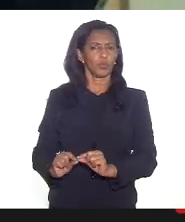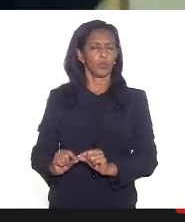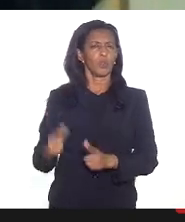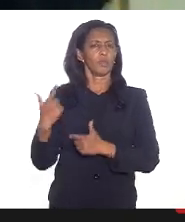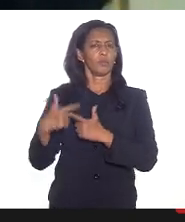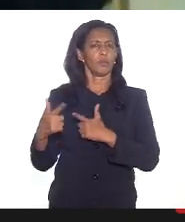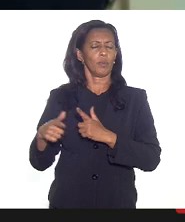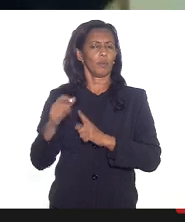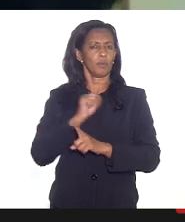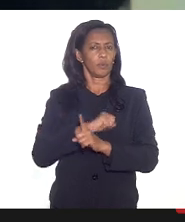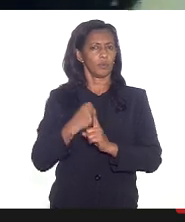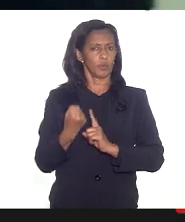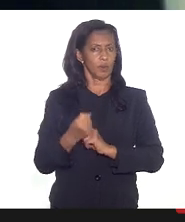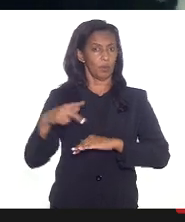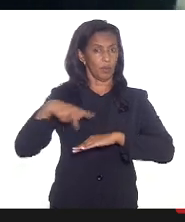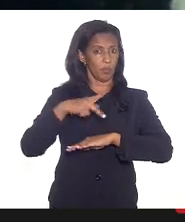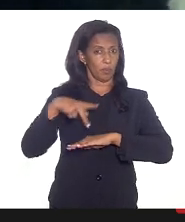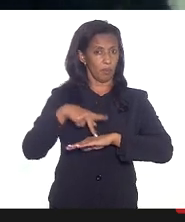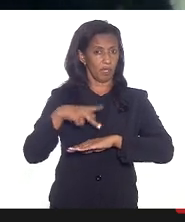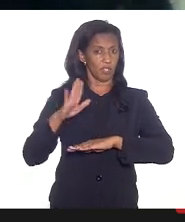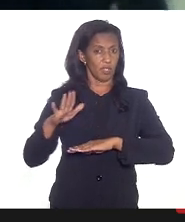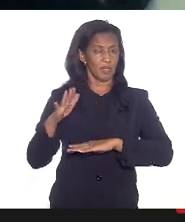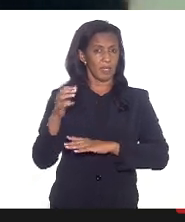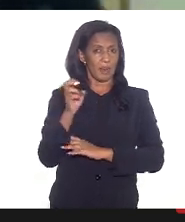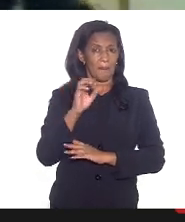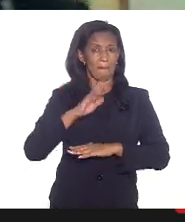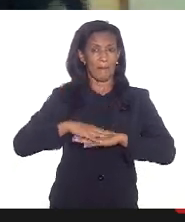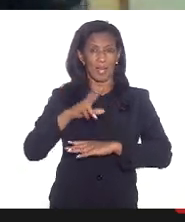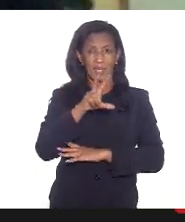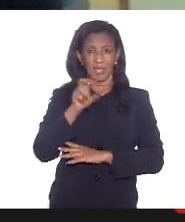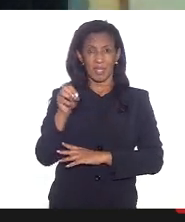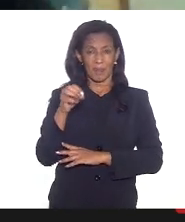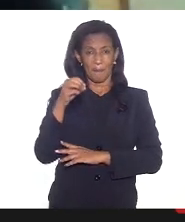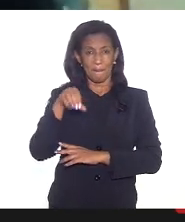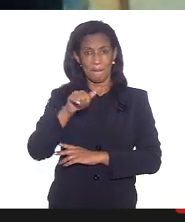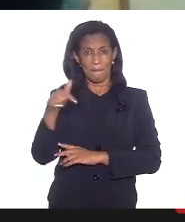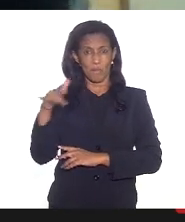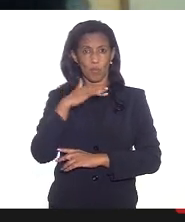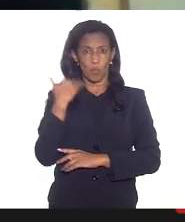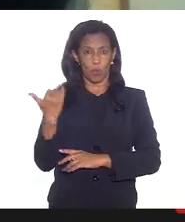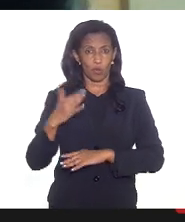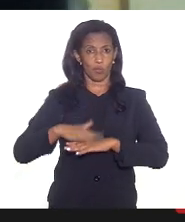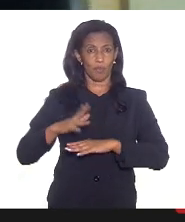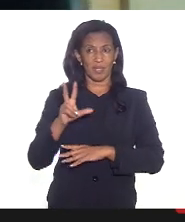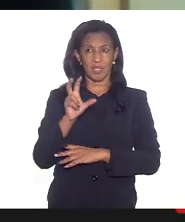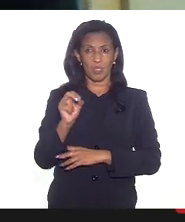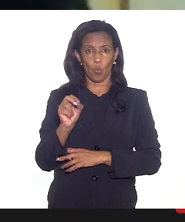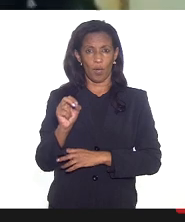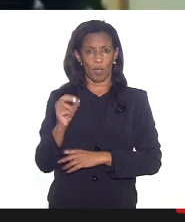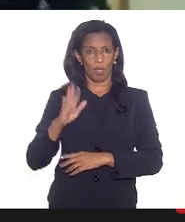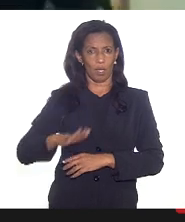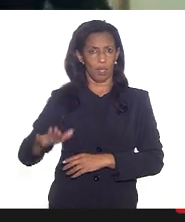social em um país que a gente já tem mais de meio milhão de mortos e sim mais de 50 mil órfãos